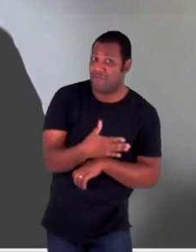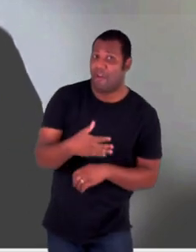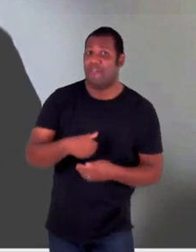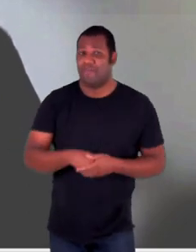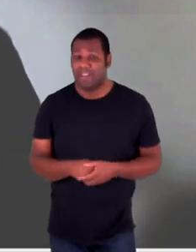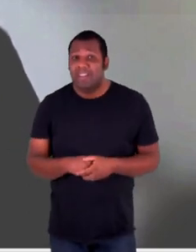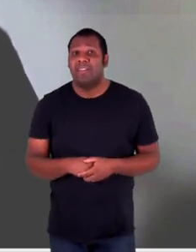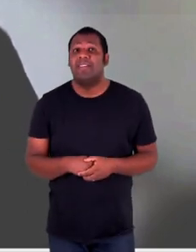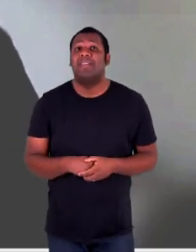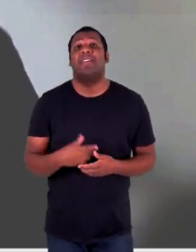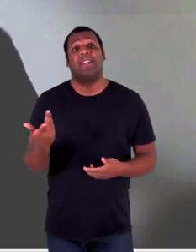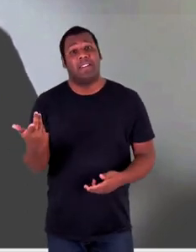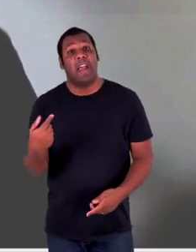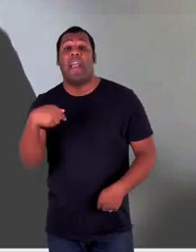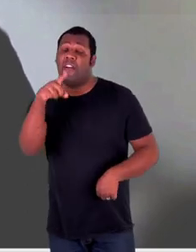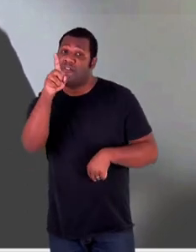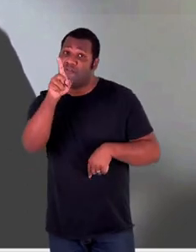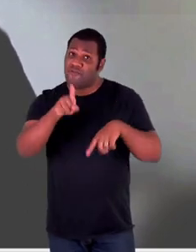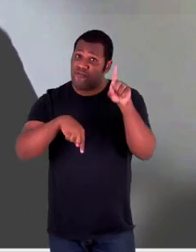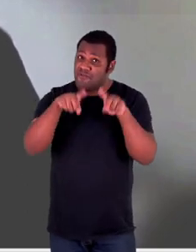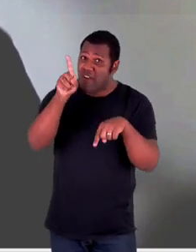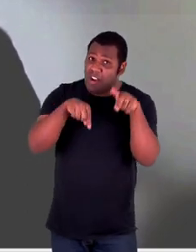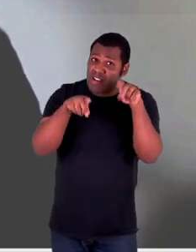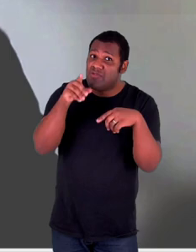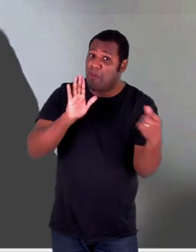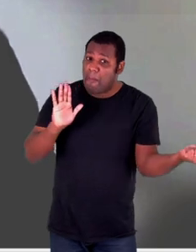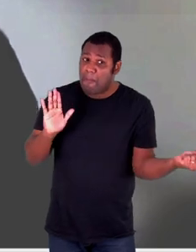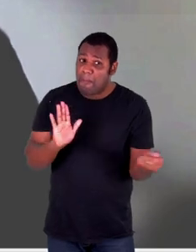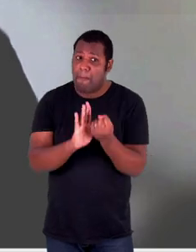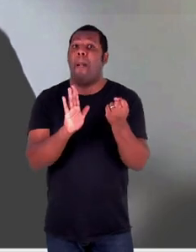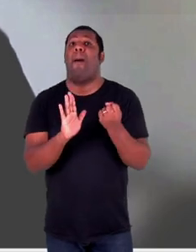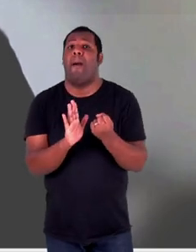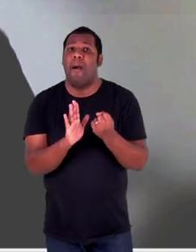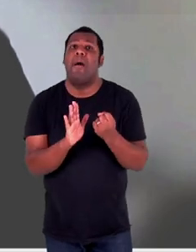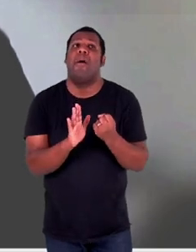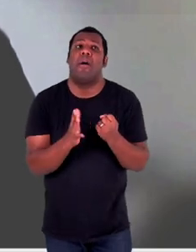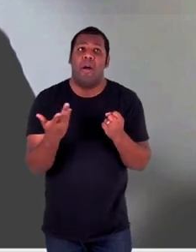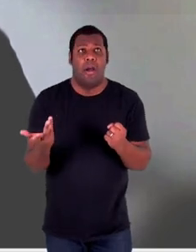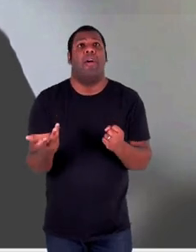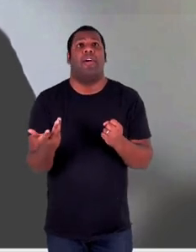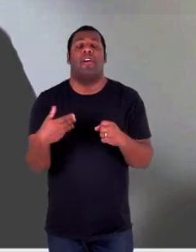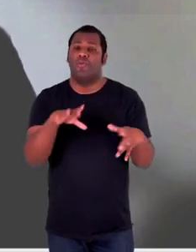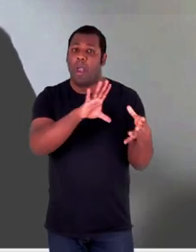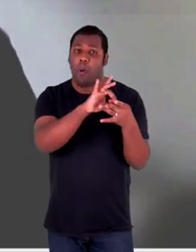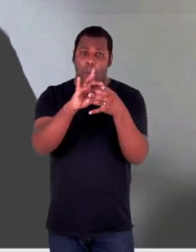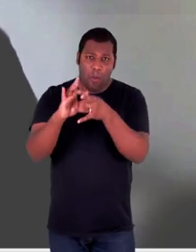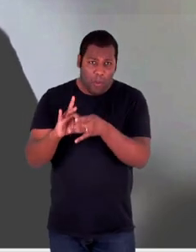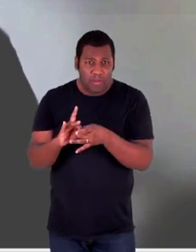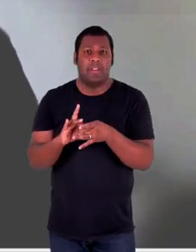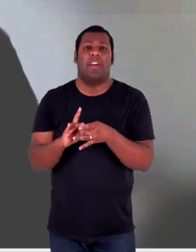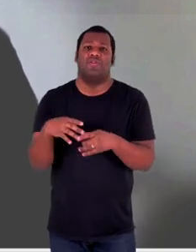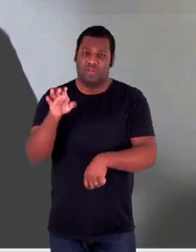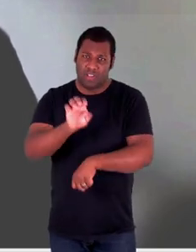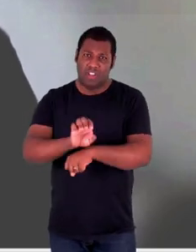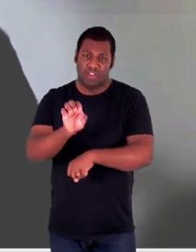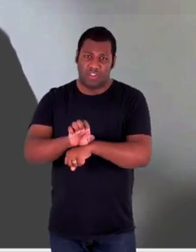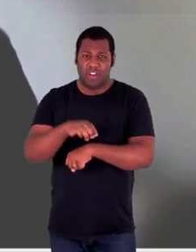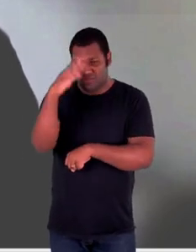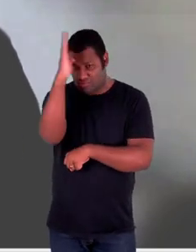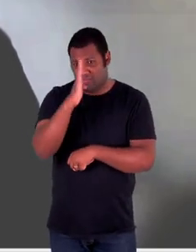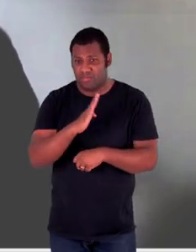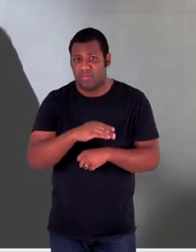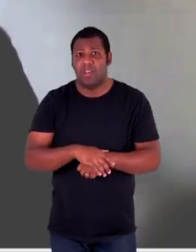com uma variação que marca justamente nossas assimetrias regionais dentro do Estado brasileiro. Há estados que se encontram mais